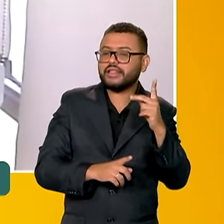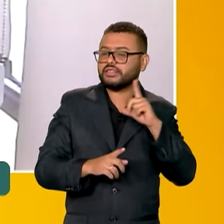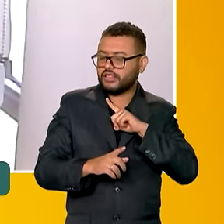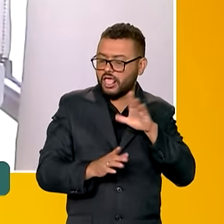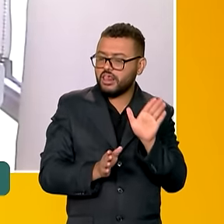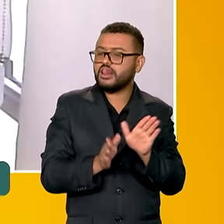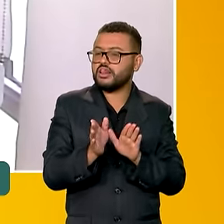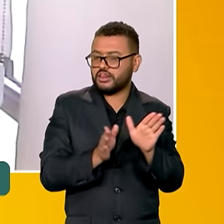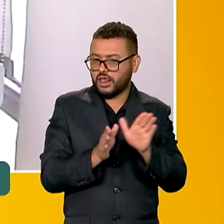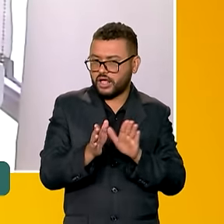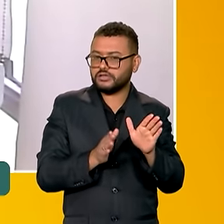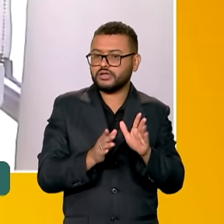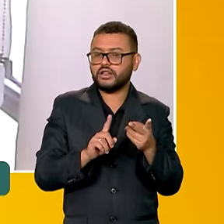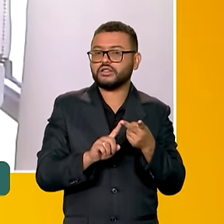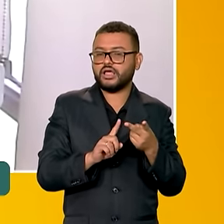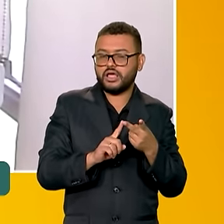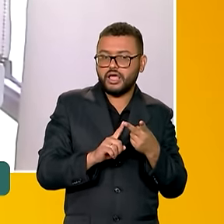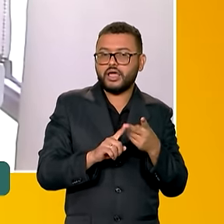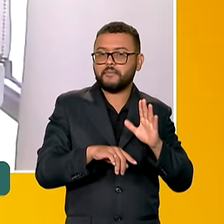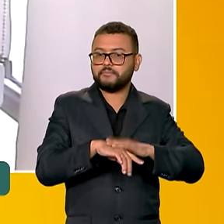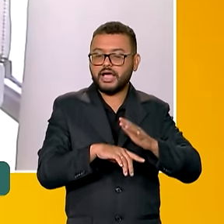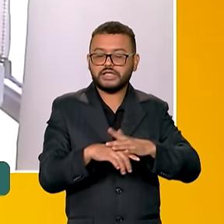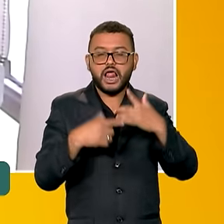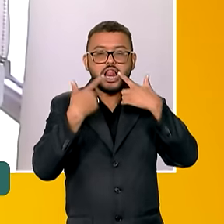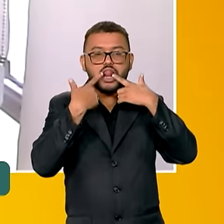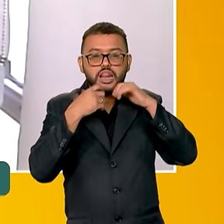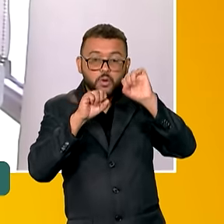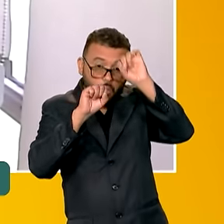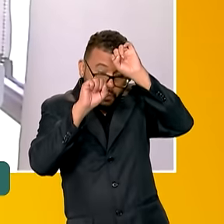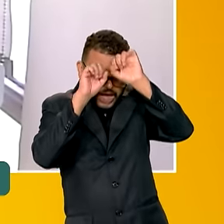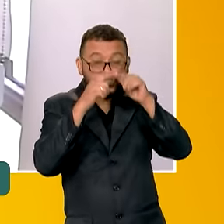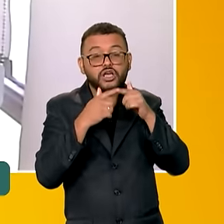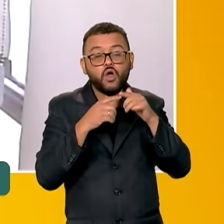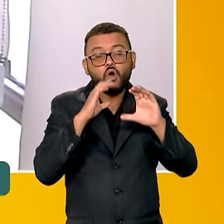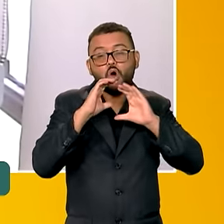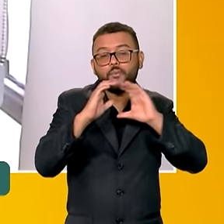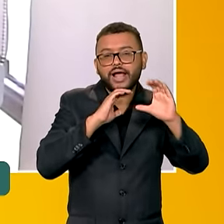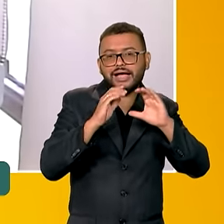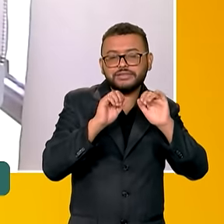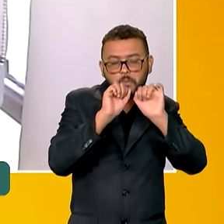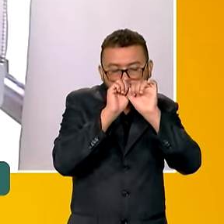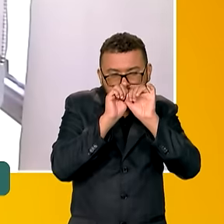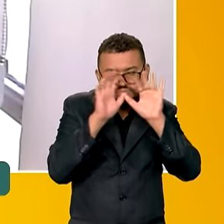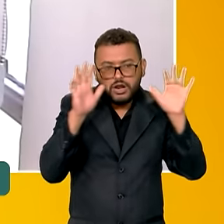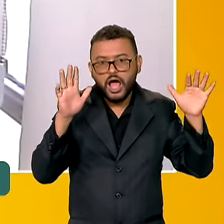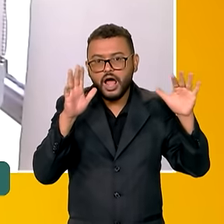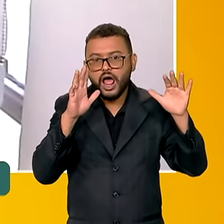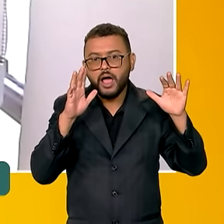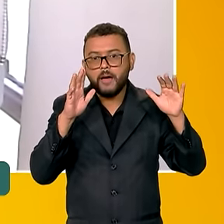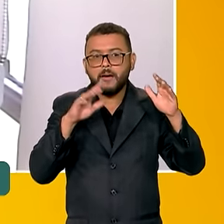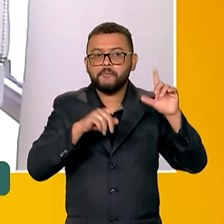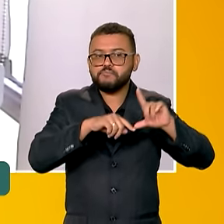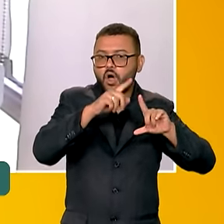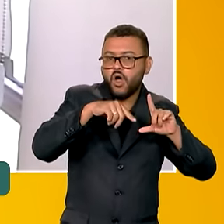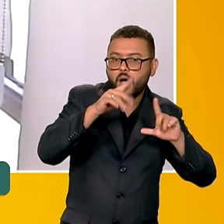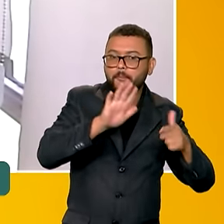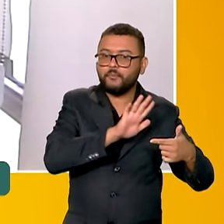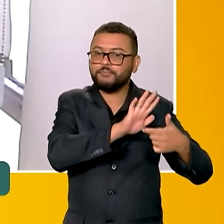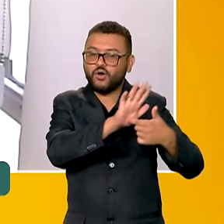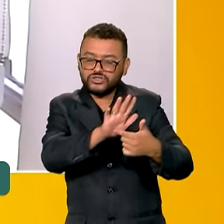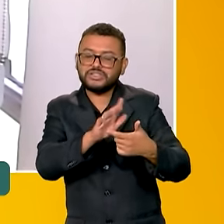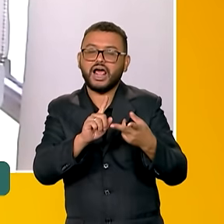tanto no sentido de adotar uma linguagem simples, que comunique amplamente os indicadores,